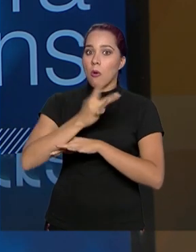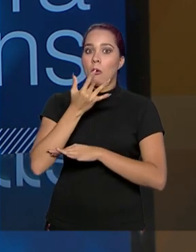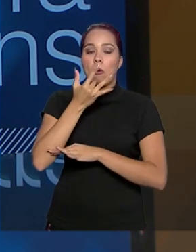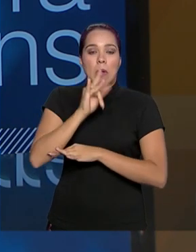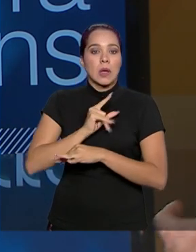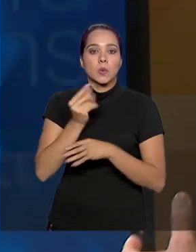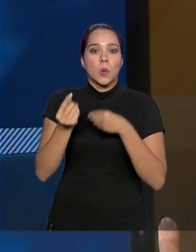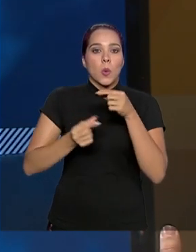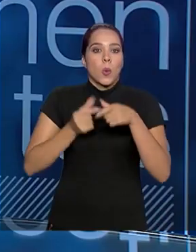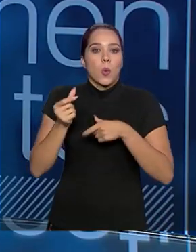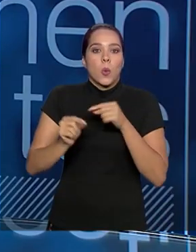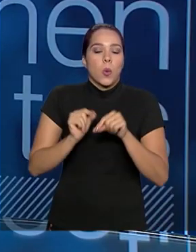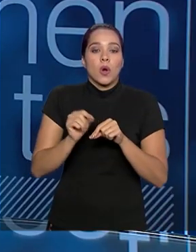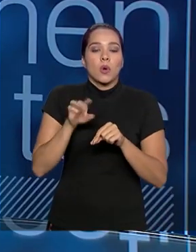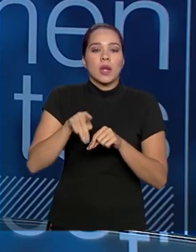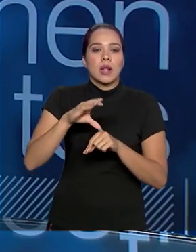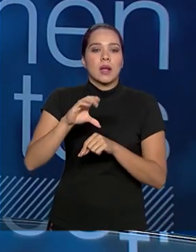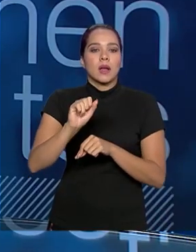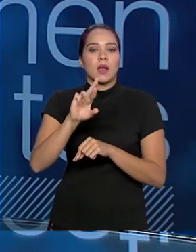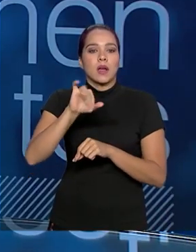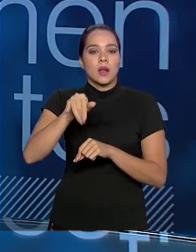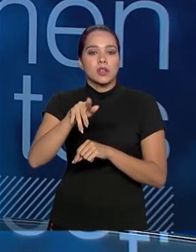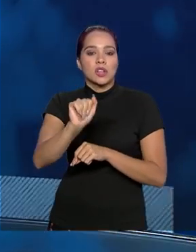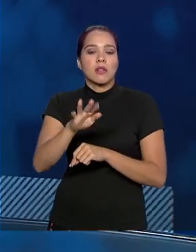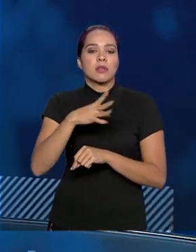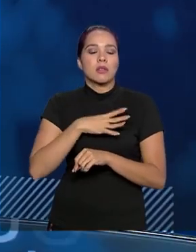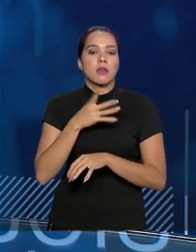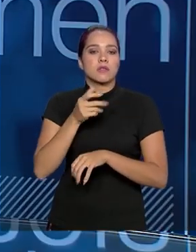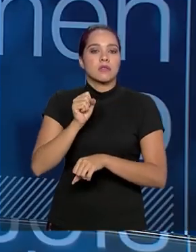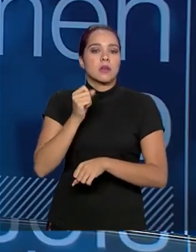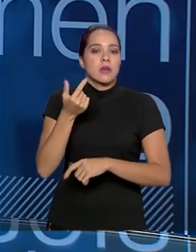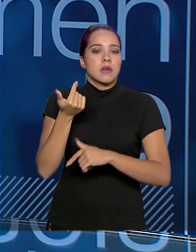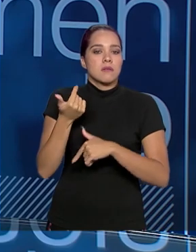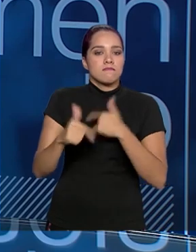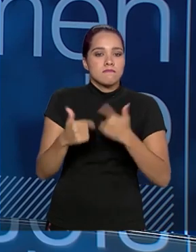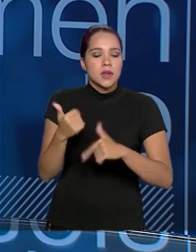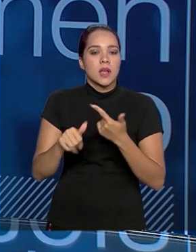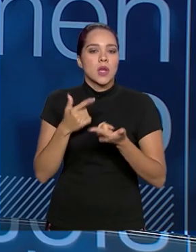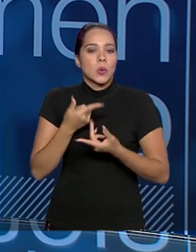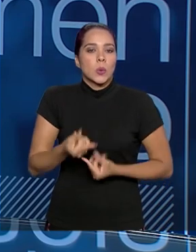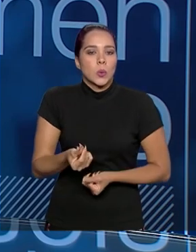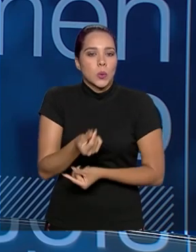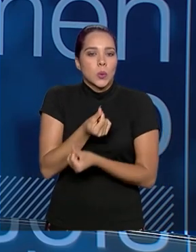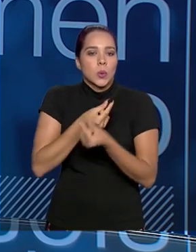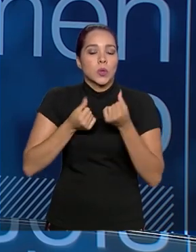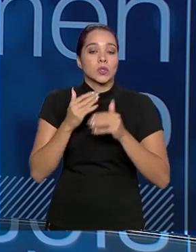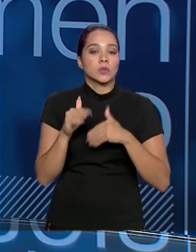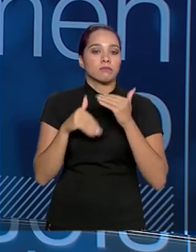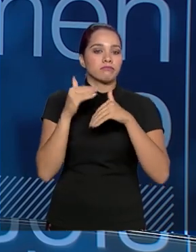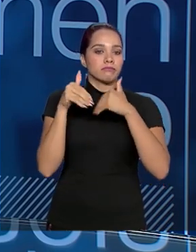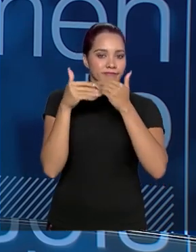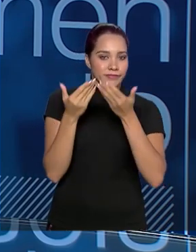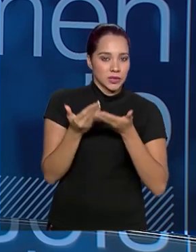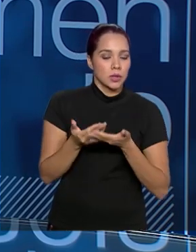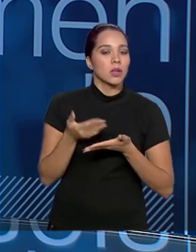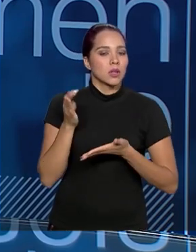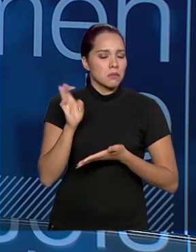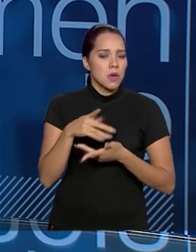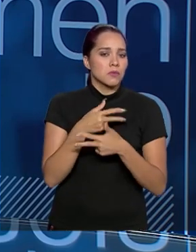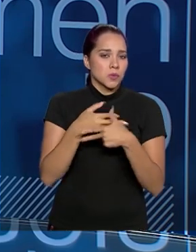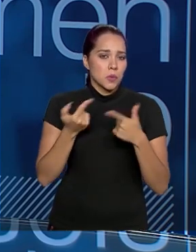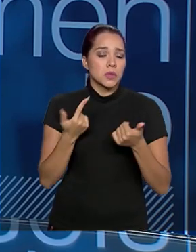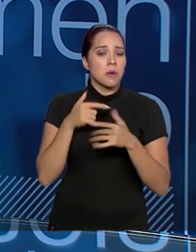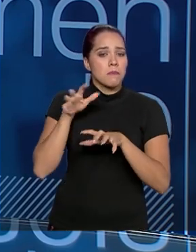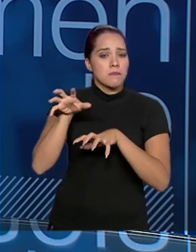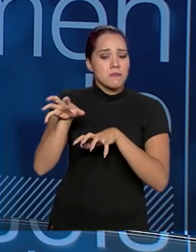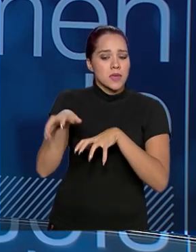que Carajás gera de emprego, de riqueza, do desenvolvimento. Ou seja, então, isso é uma das coisas que a